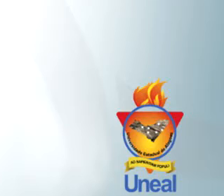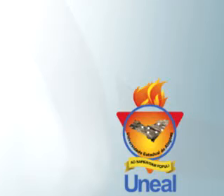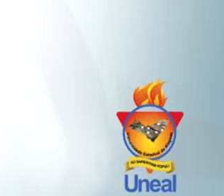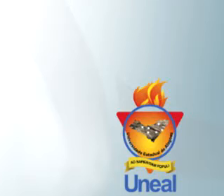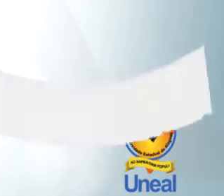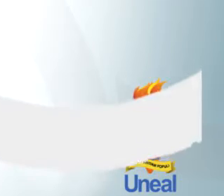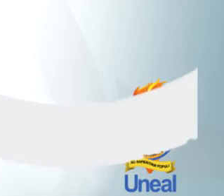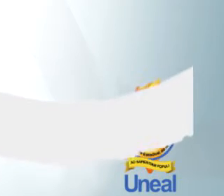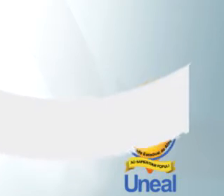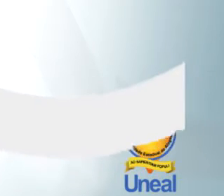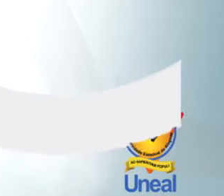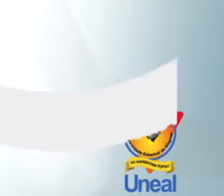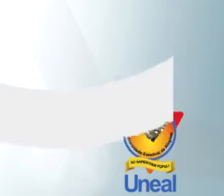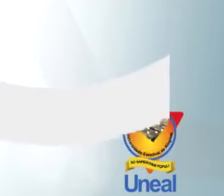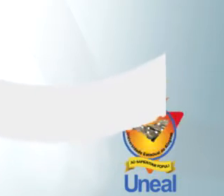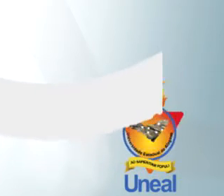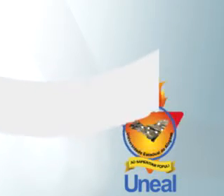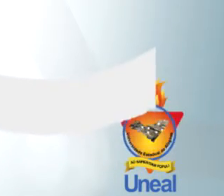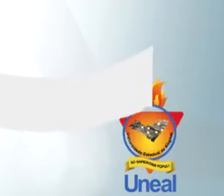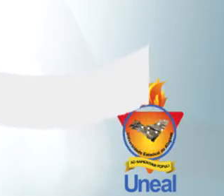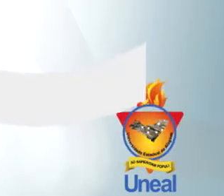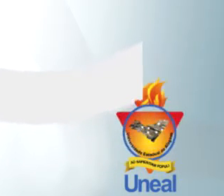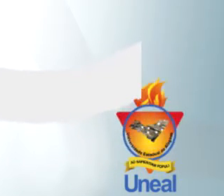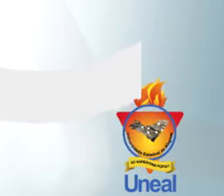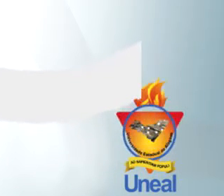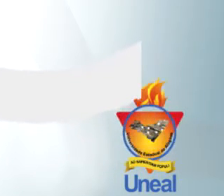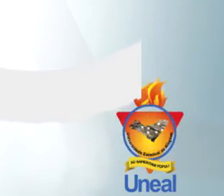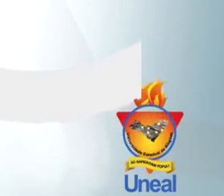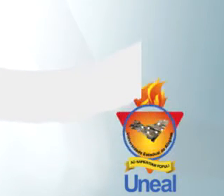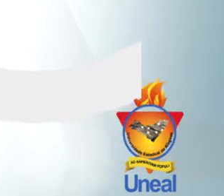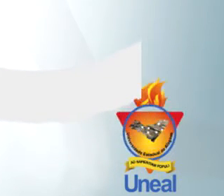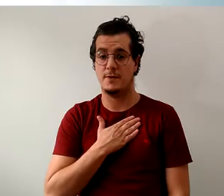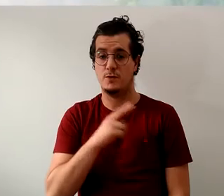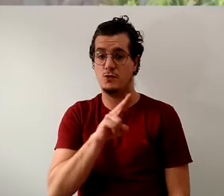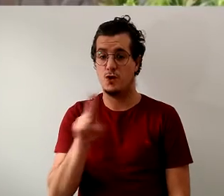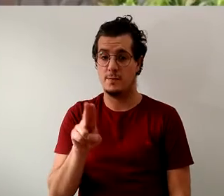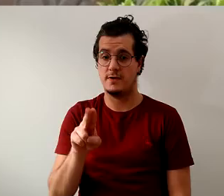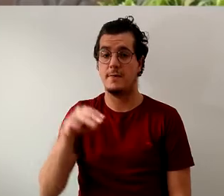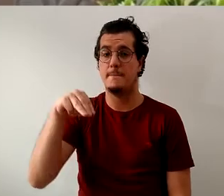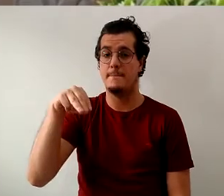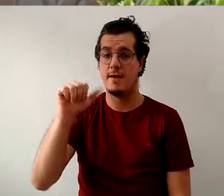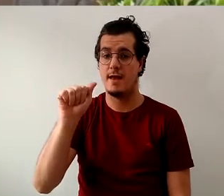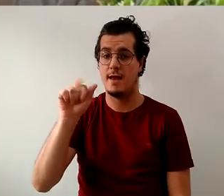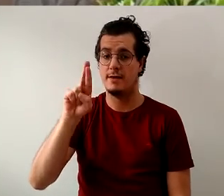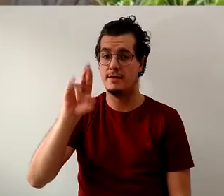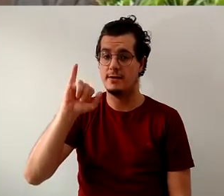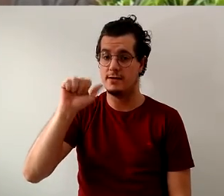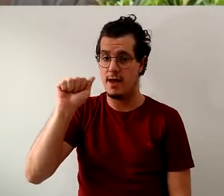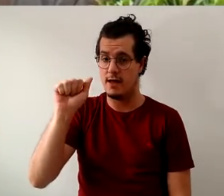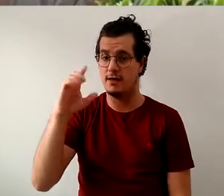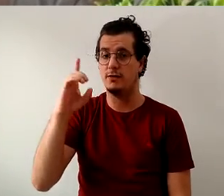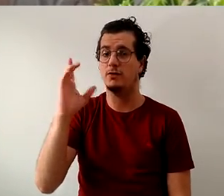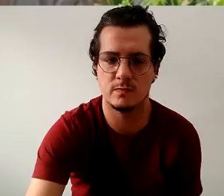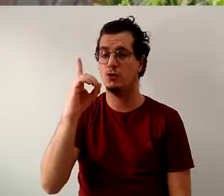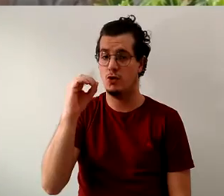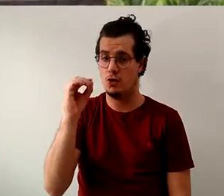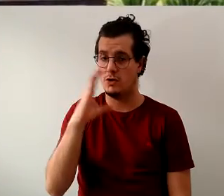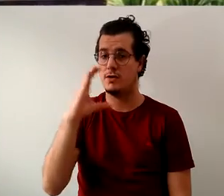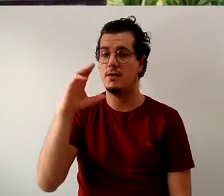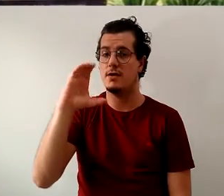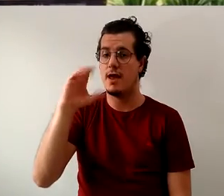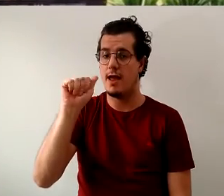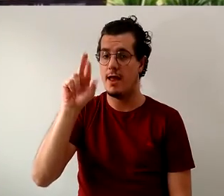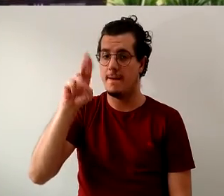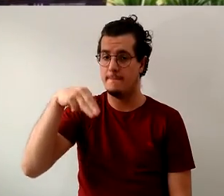Eu sou a professora Maria do Carmo do Arco de Peiras,